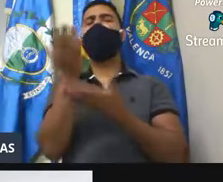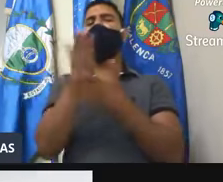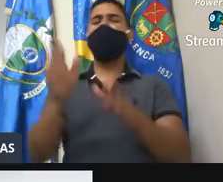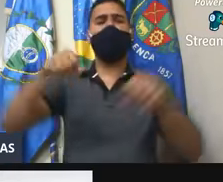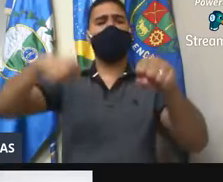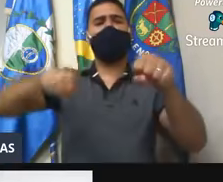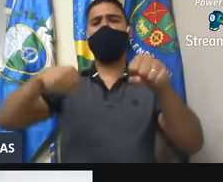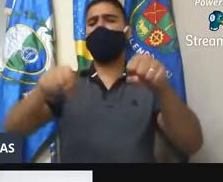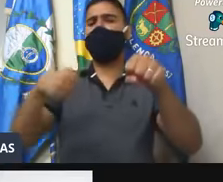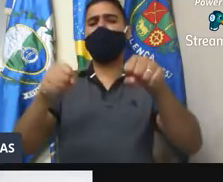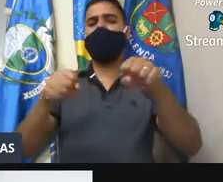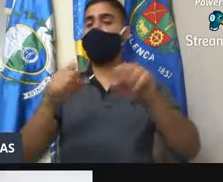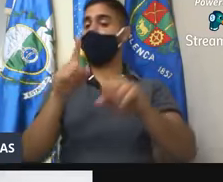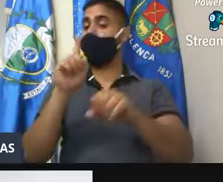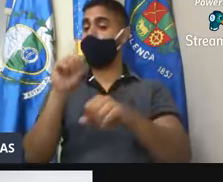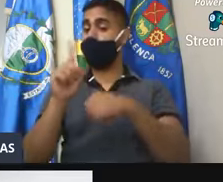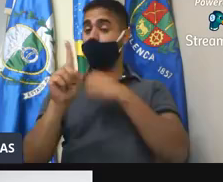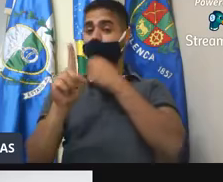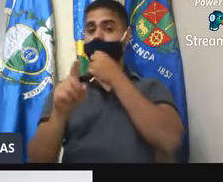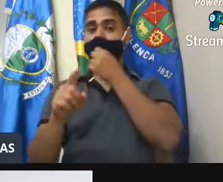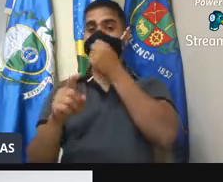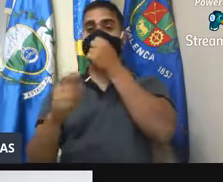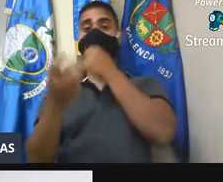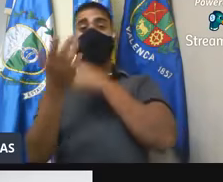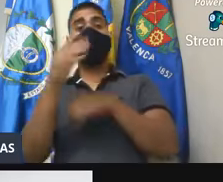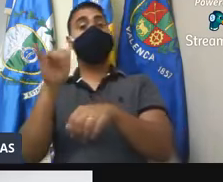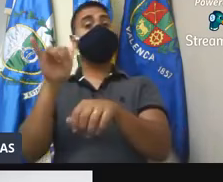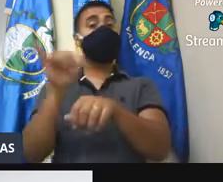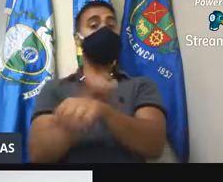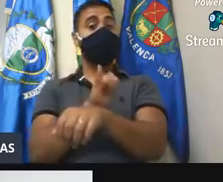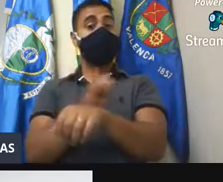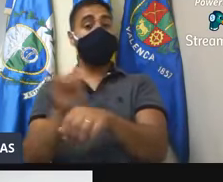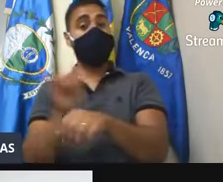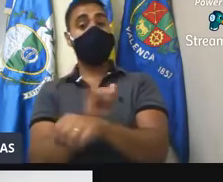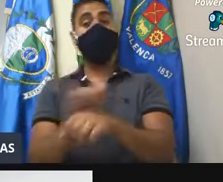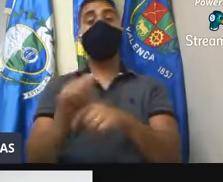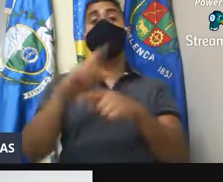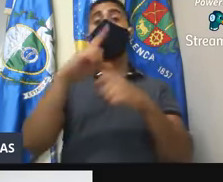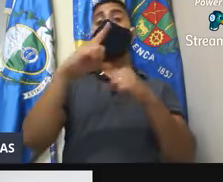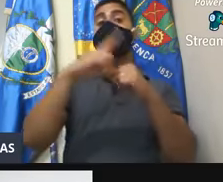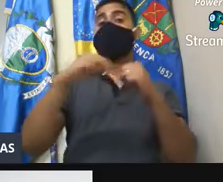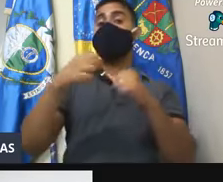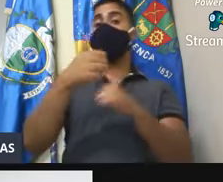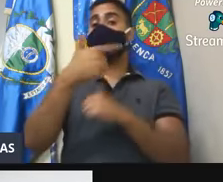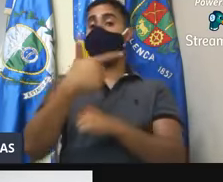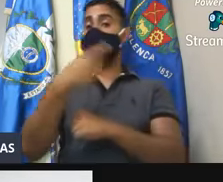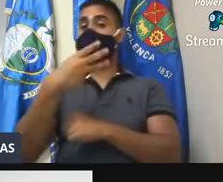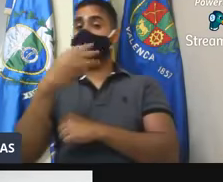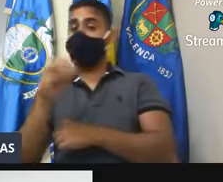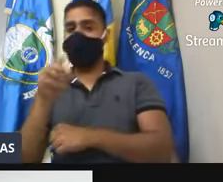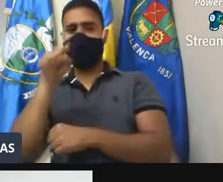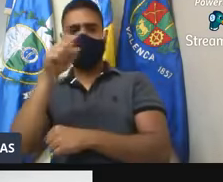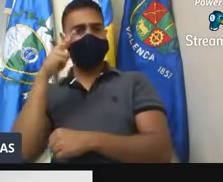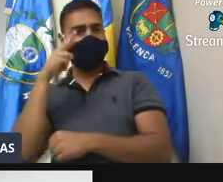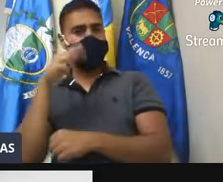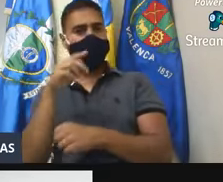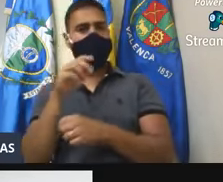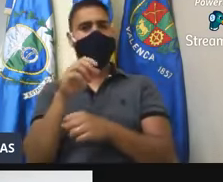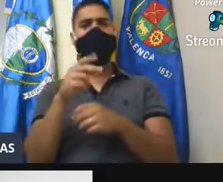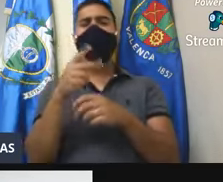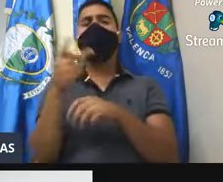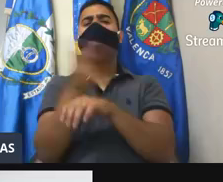A gente quer que apenas que seja adequado o artigo 230. Digita aí, você que está vendo aí, bota aí no Google.